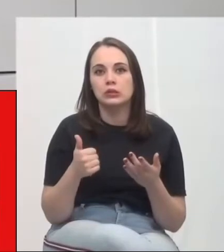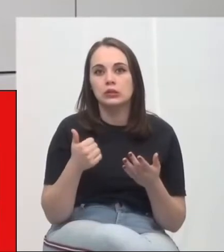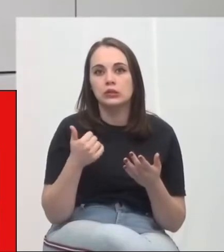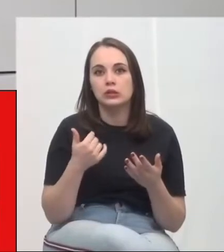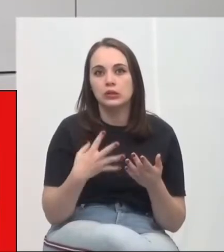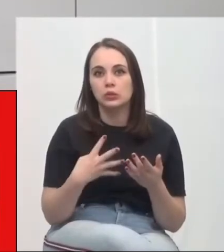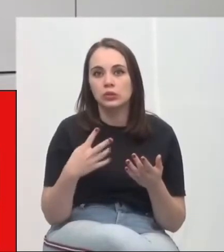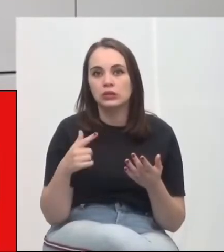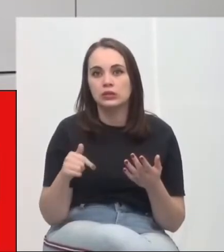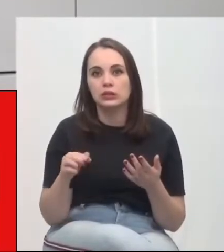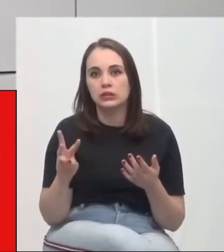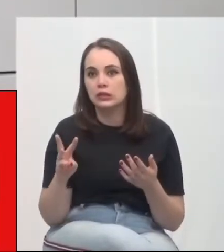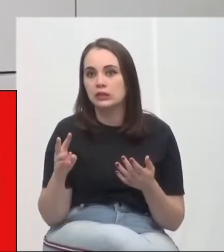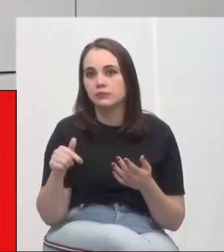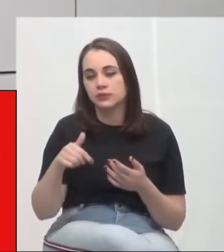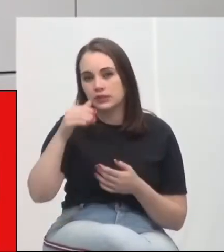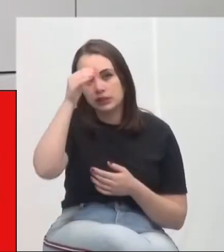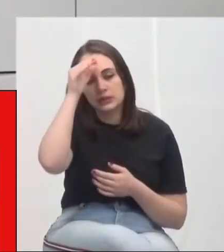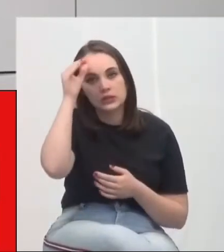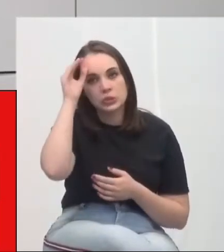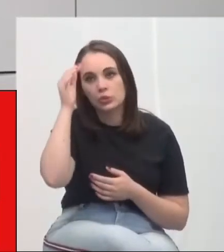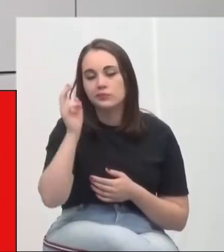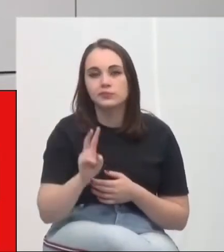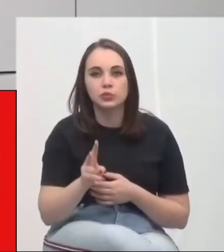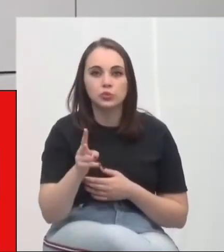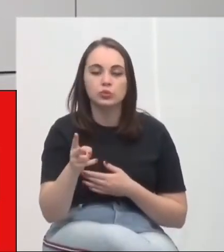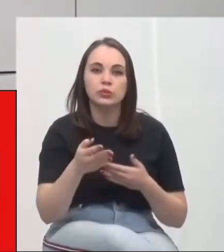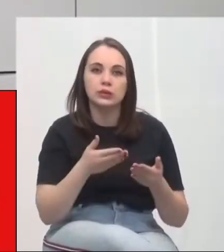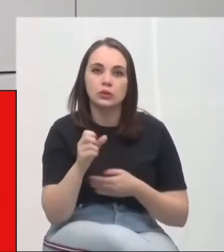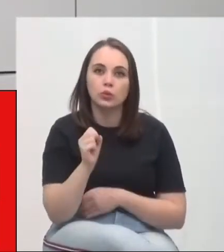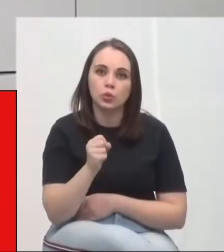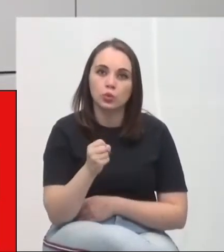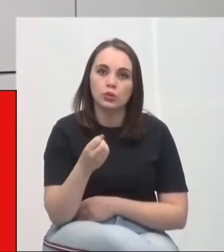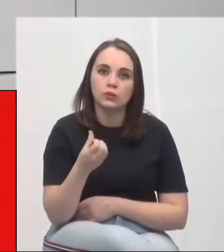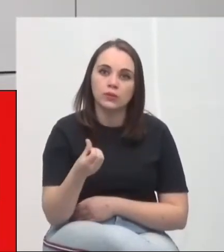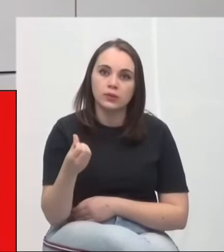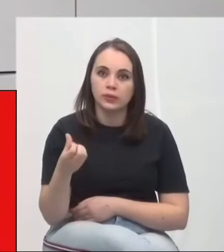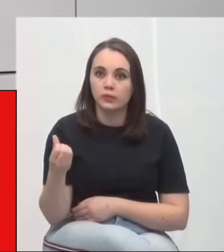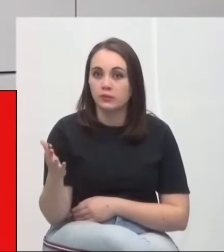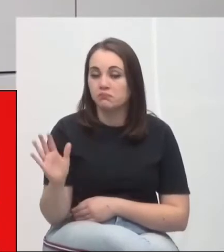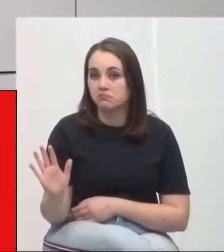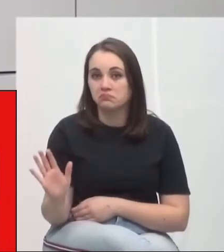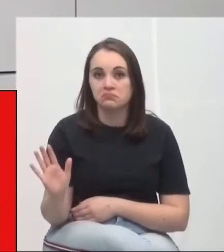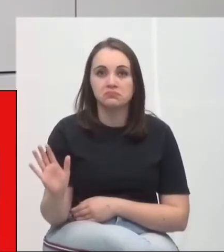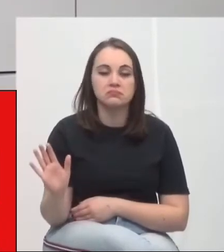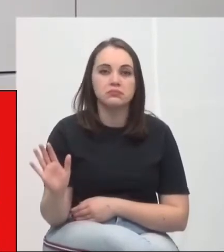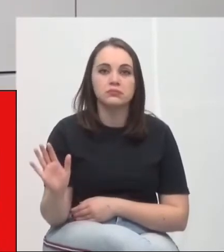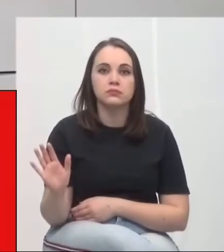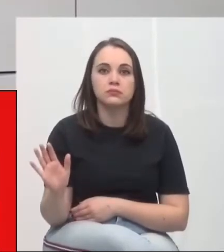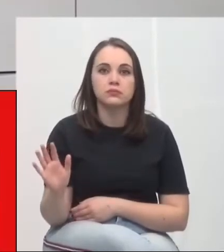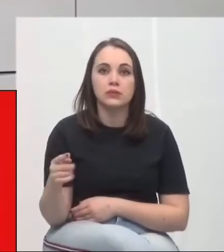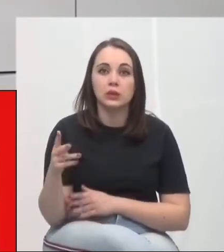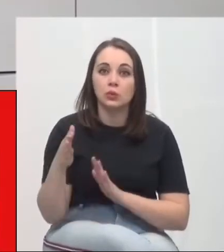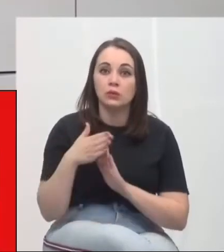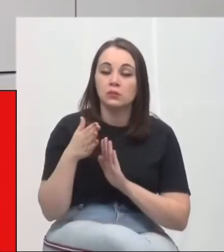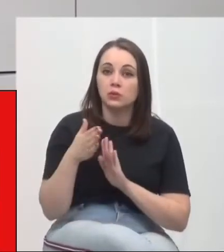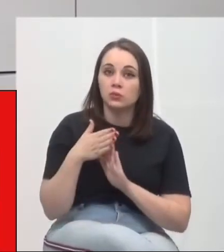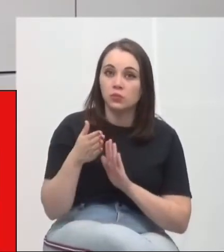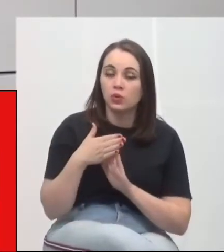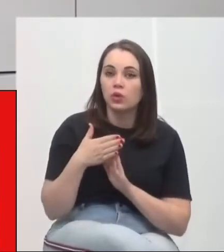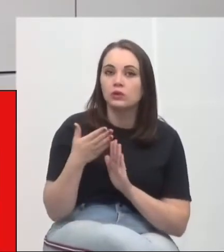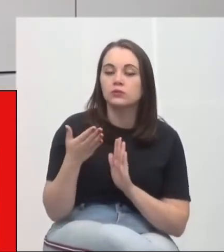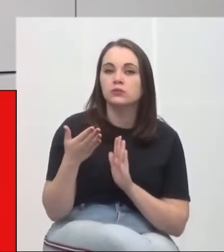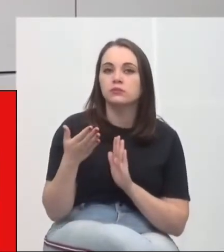o município ainda não está, continua atendendo a 8666 ainda por cima, né? Nessa sua proposição, na realidade,